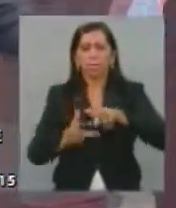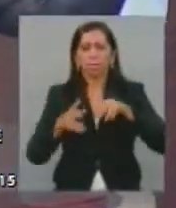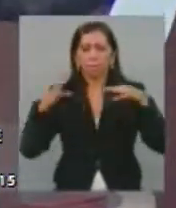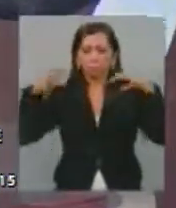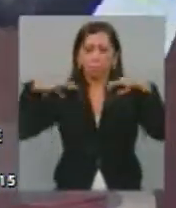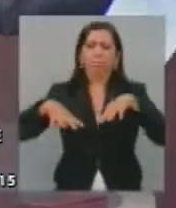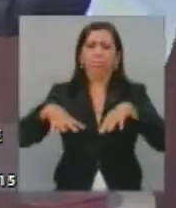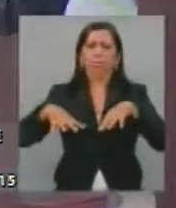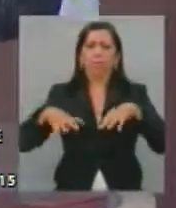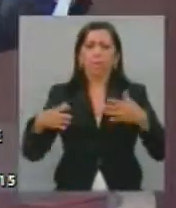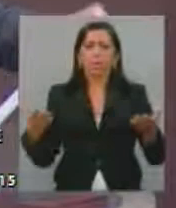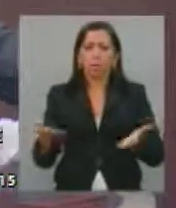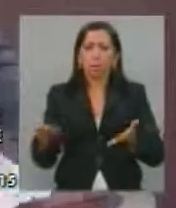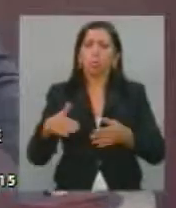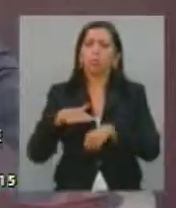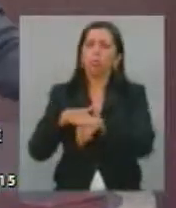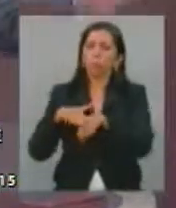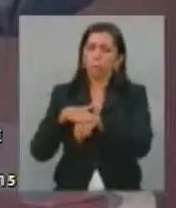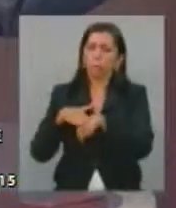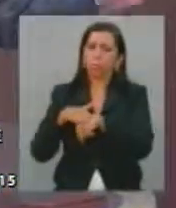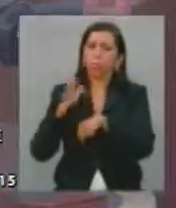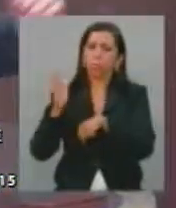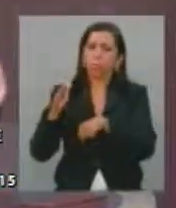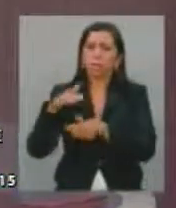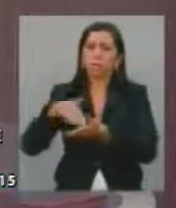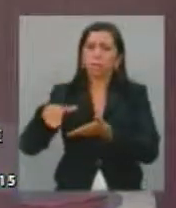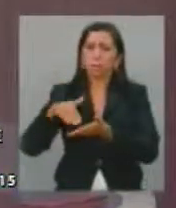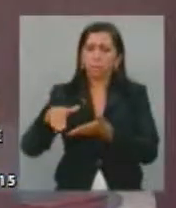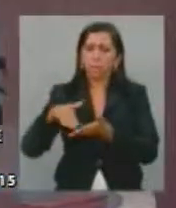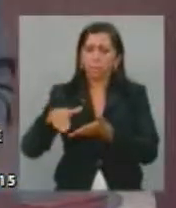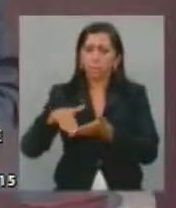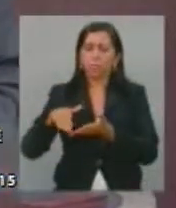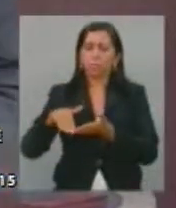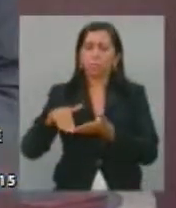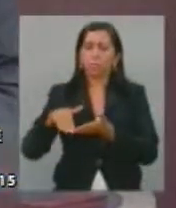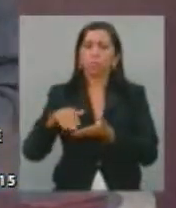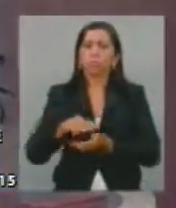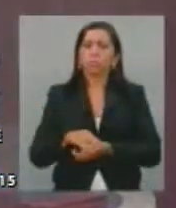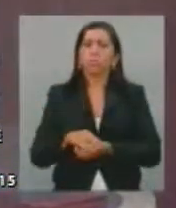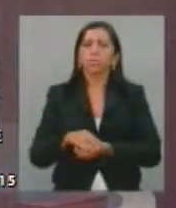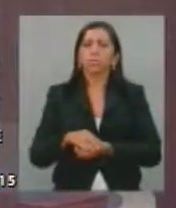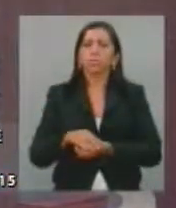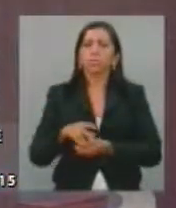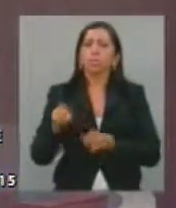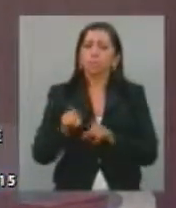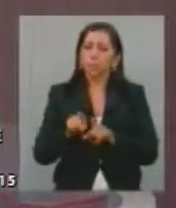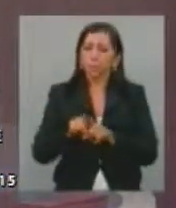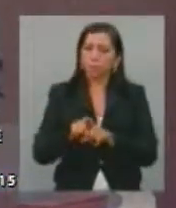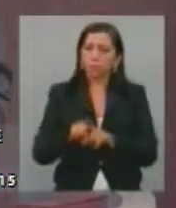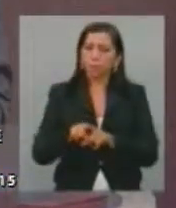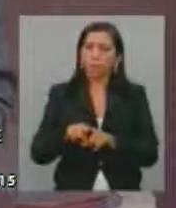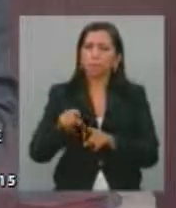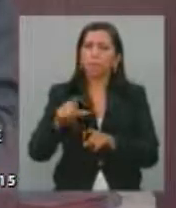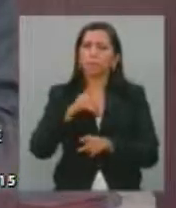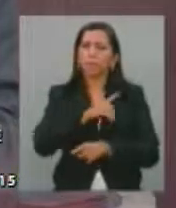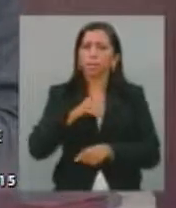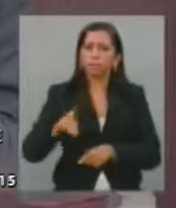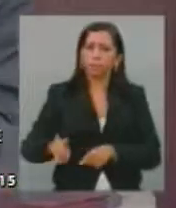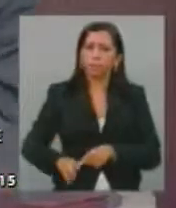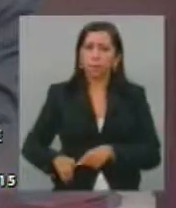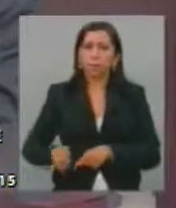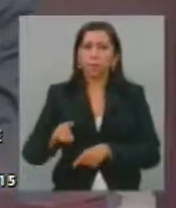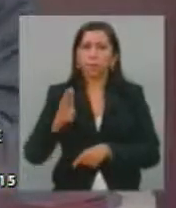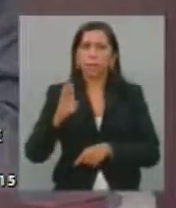já estive hoje conversando com o secretário Josbertini, conversei há pouco com a deputada Bete Rose